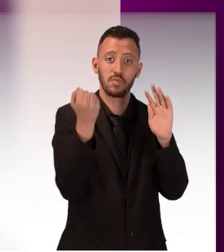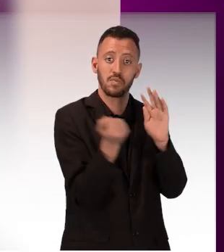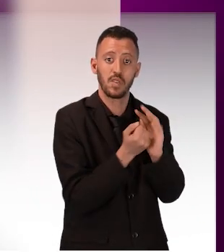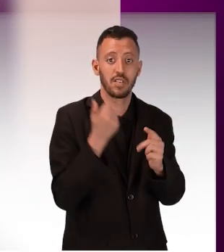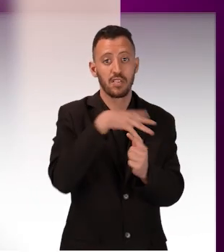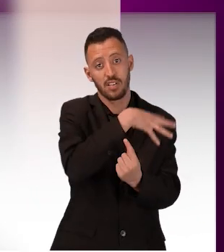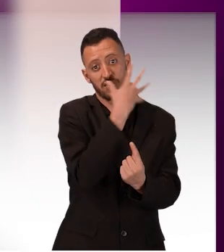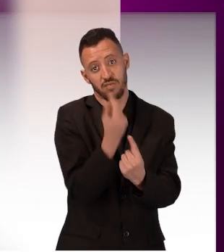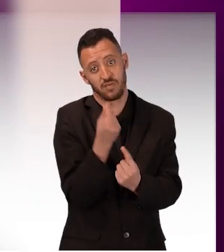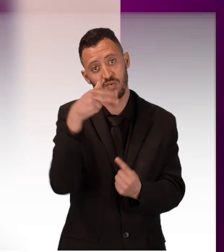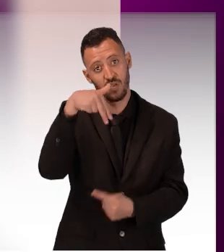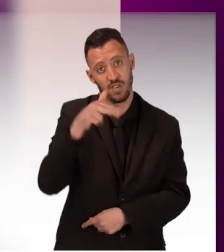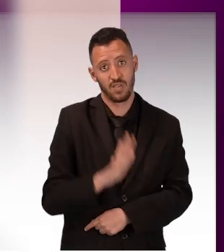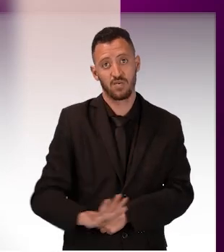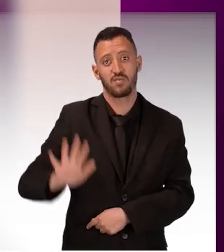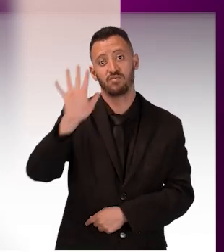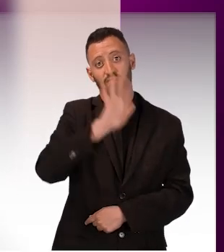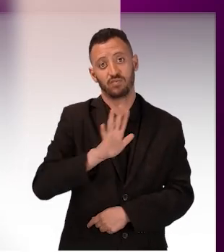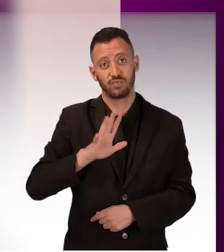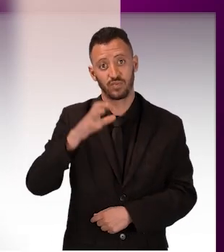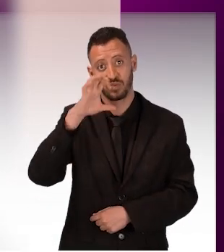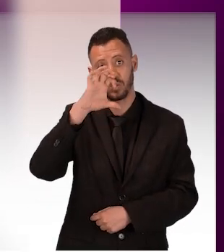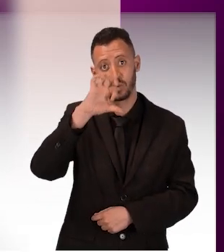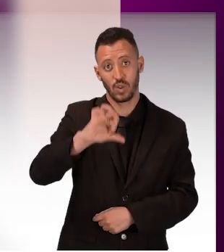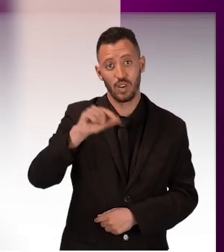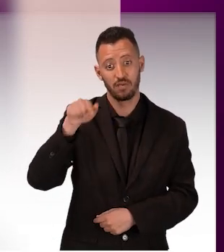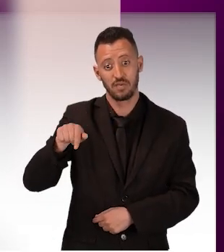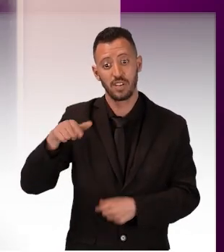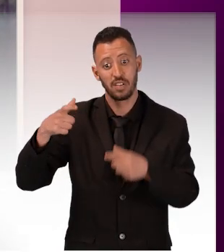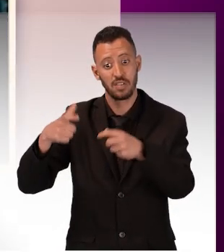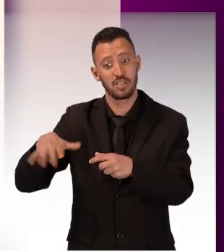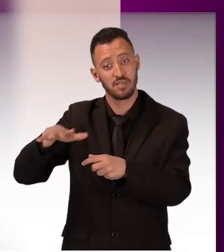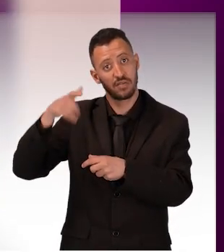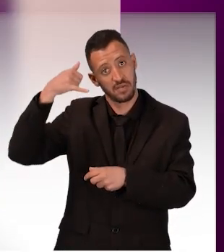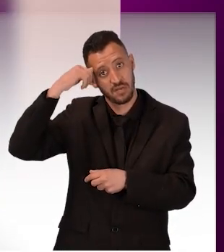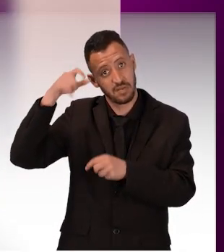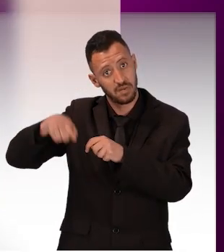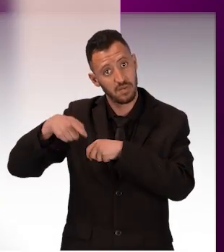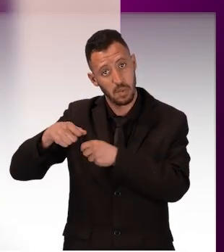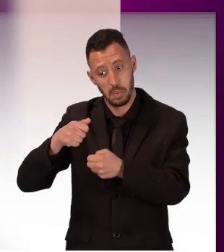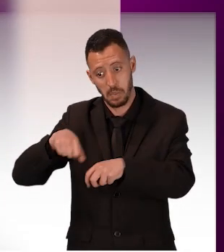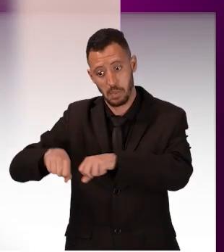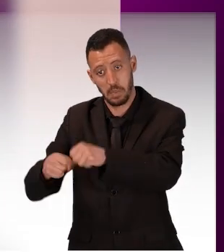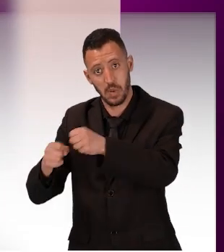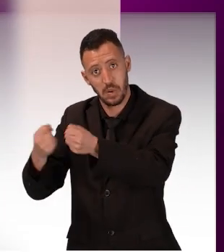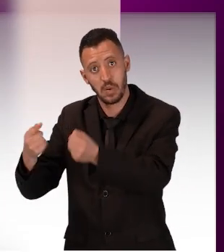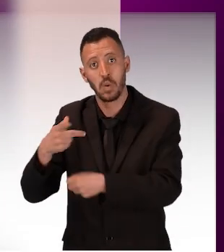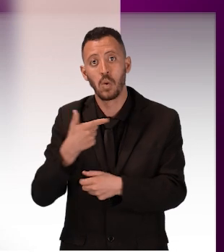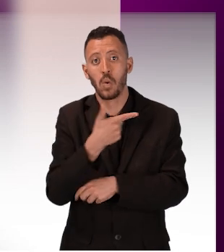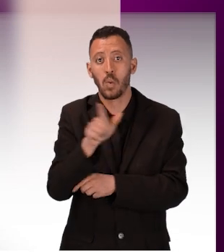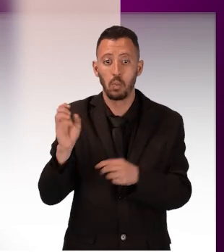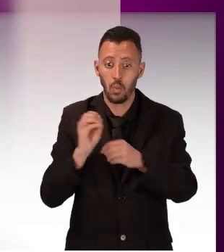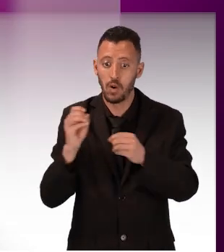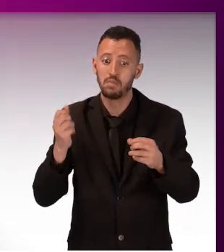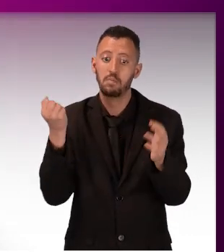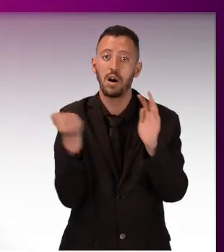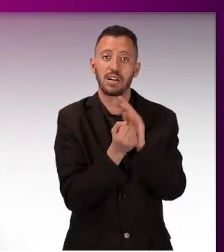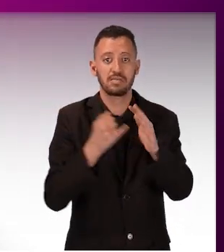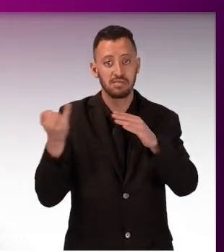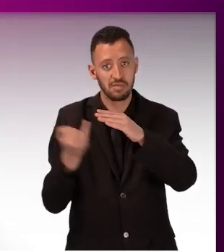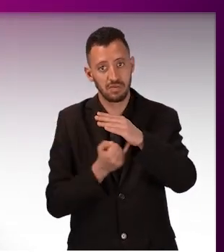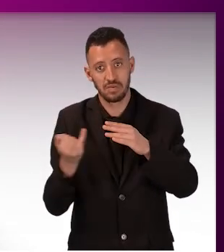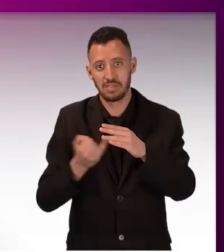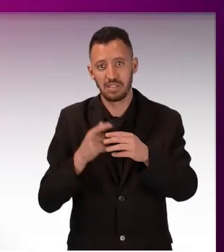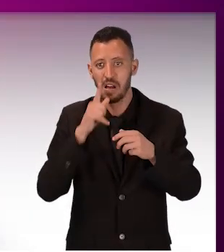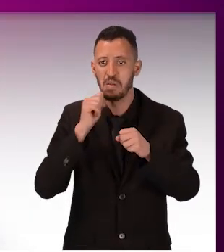e Artístico Nacional. O estudo revelou que nove sítios foram atingidos e outros, não cadastrados pelo Instituto, foram